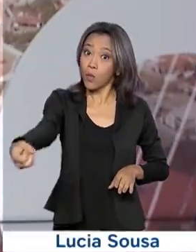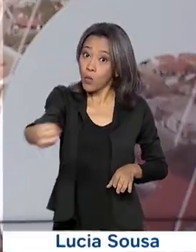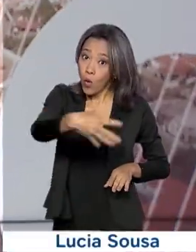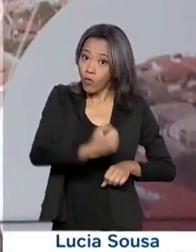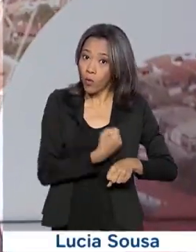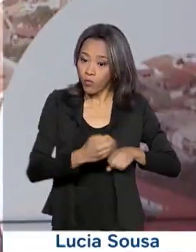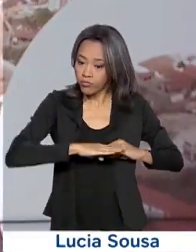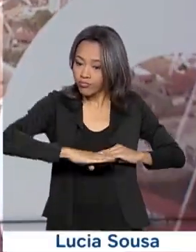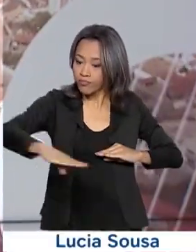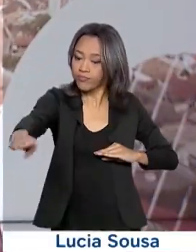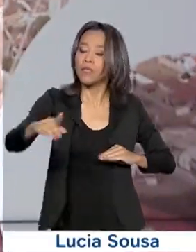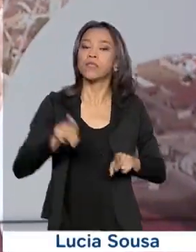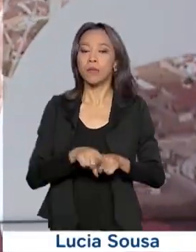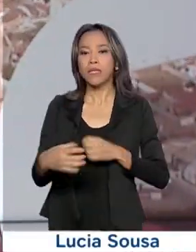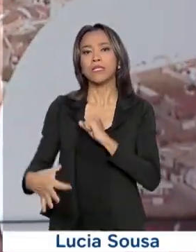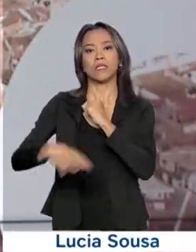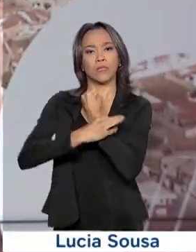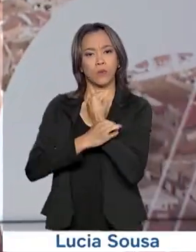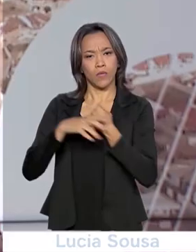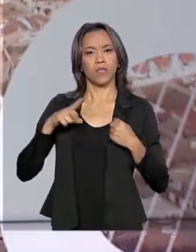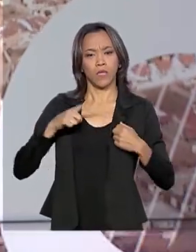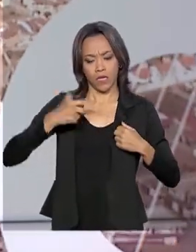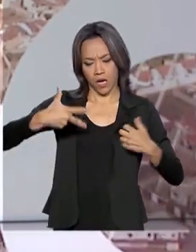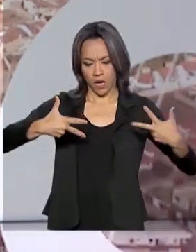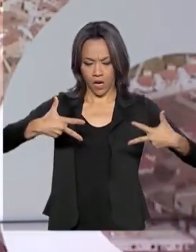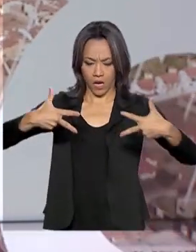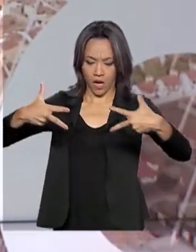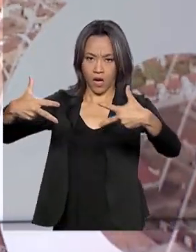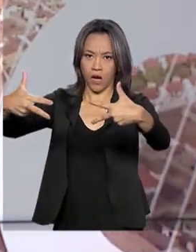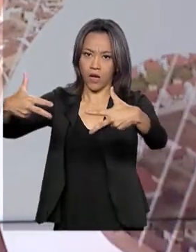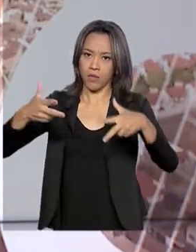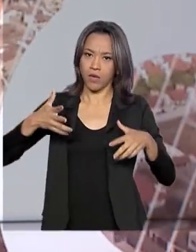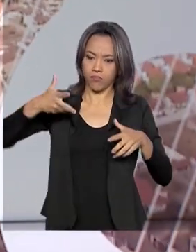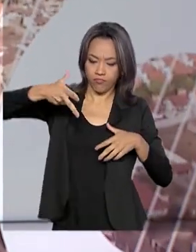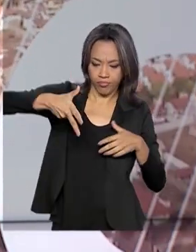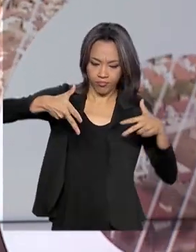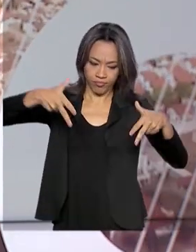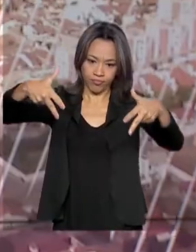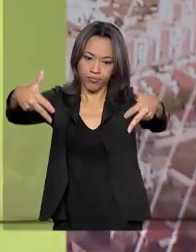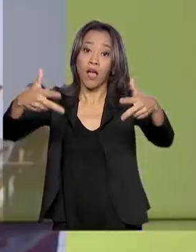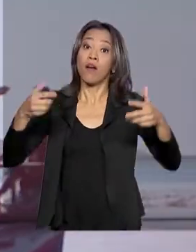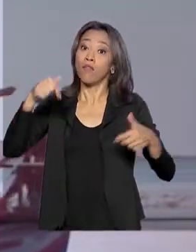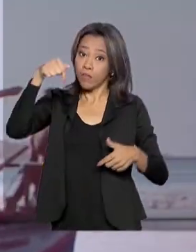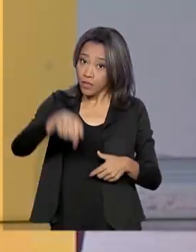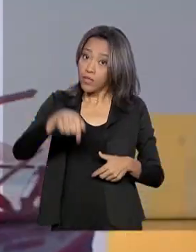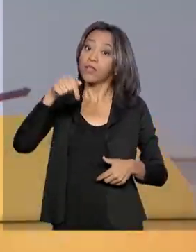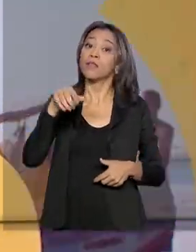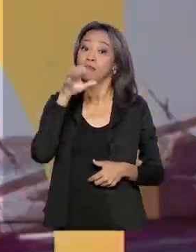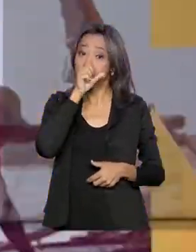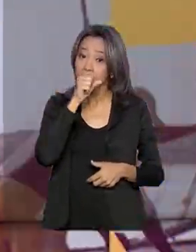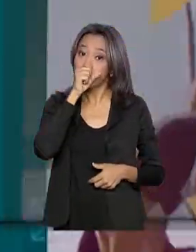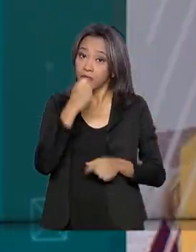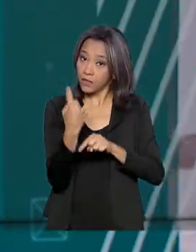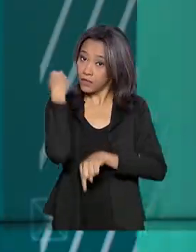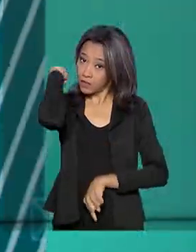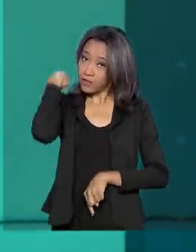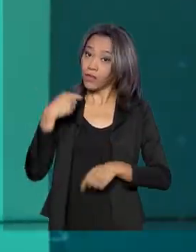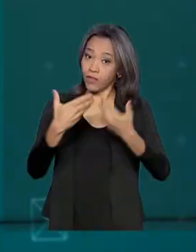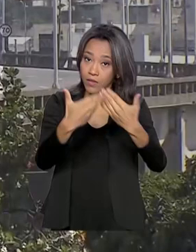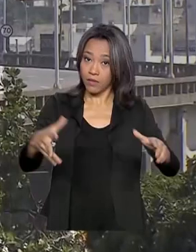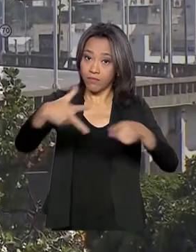segurança também foi reforçada com câmeras de monitoramento. A obra foi inaugurada neste sábado pelo presidente Jair Bolsonaro.